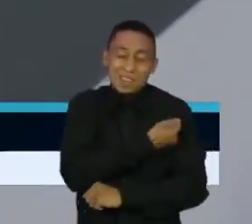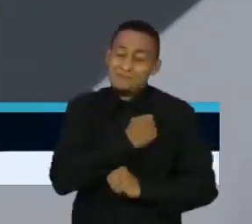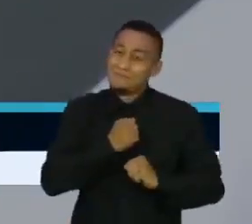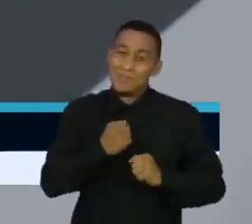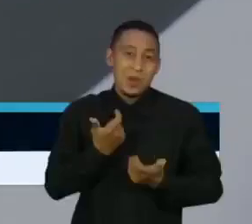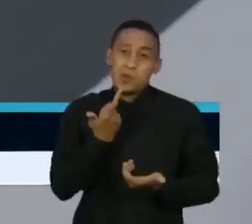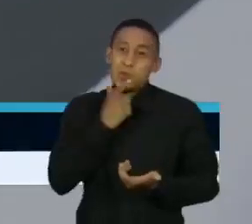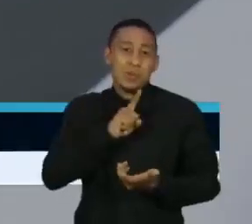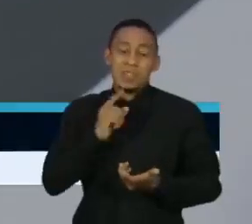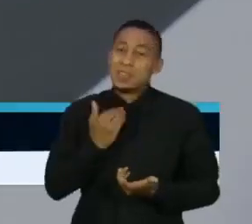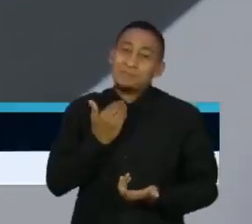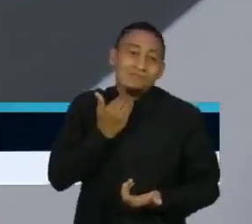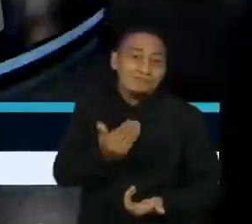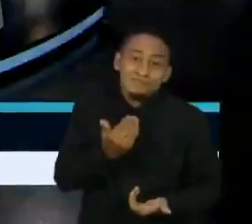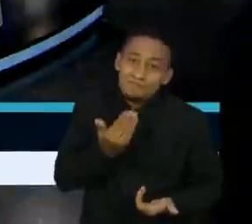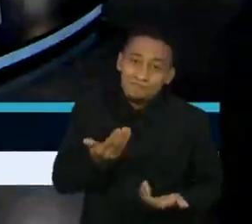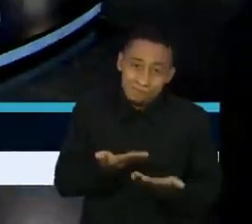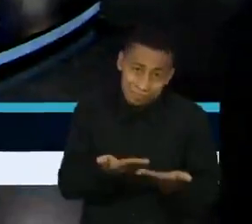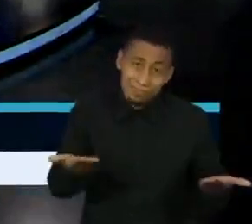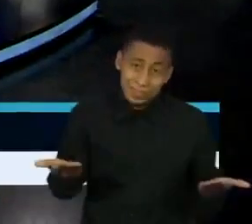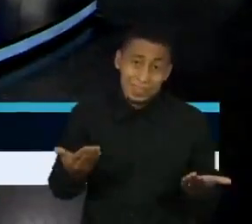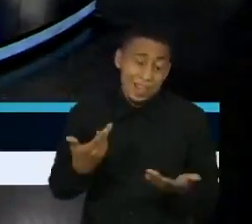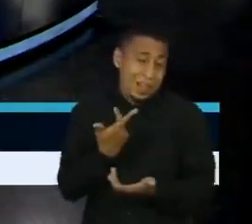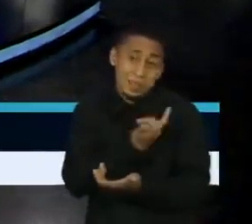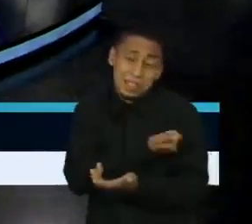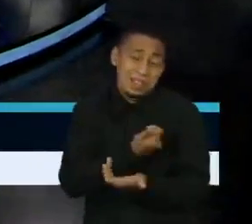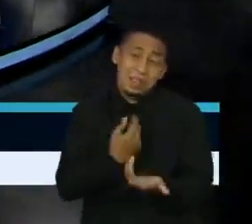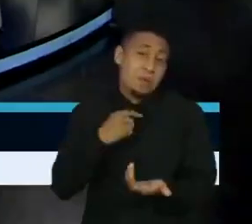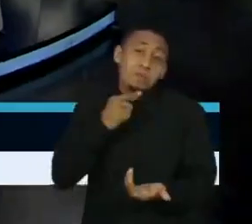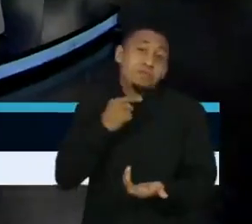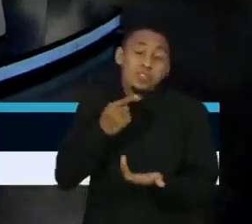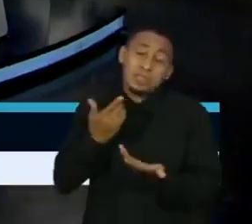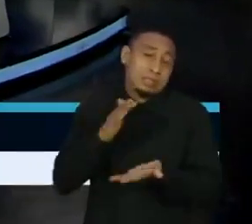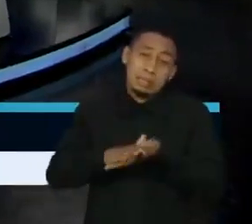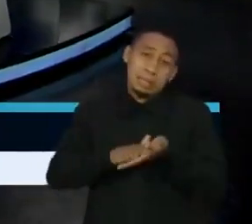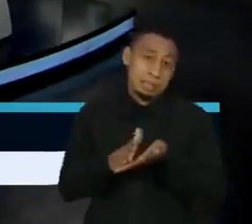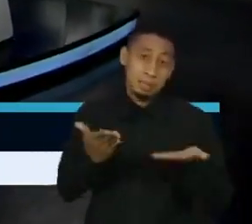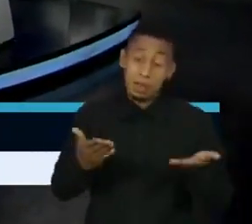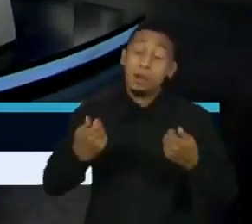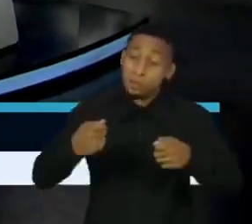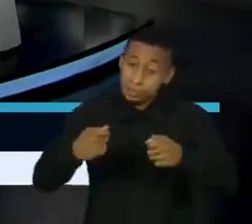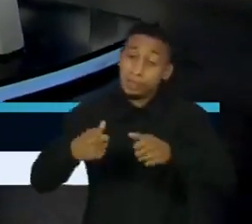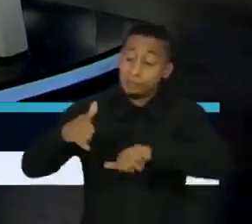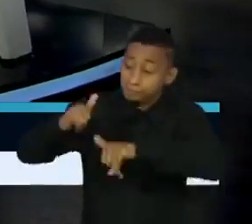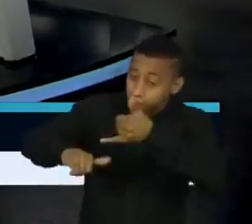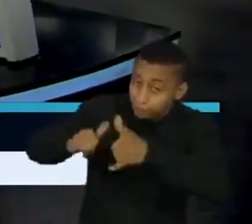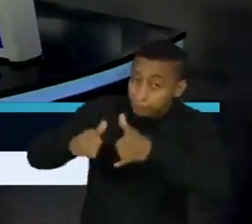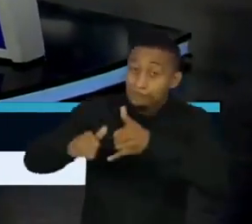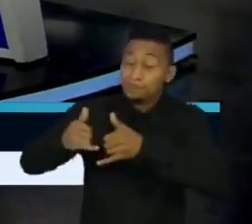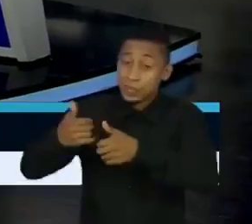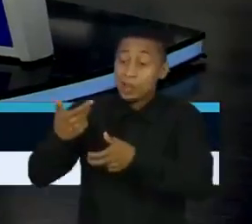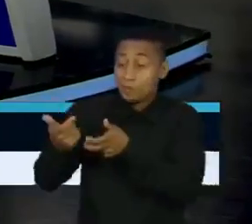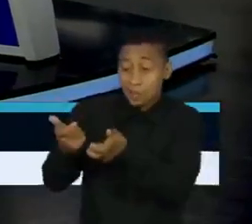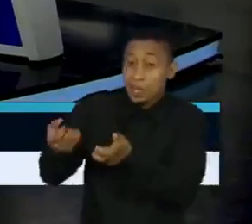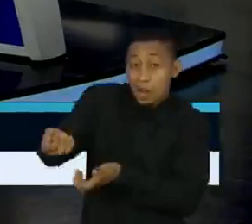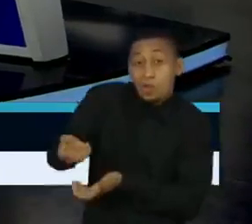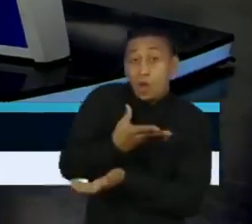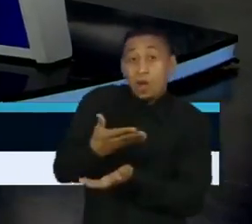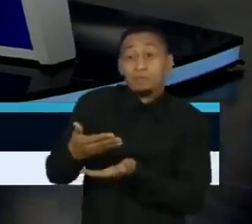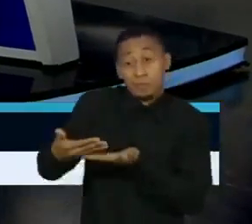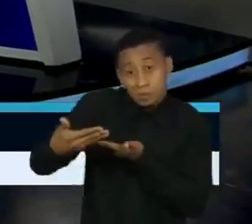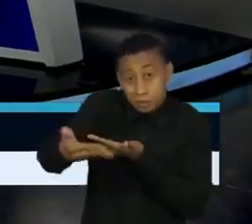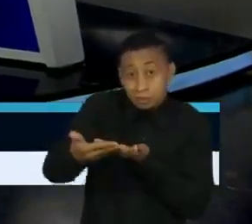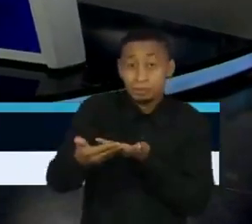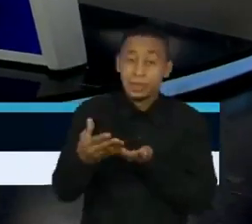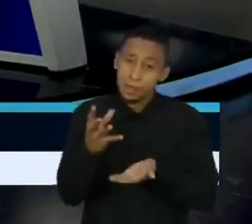escapem das vacinas que a gente já tem. E daí a gente vai ter que redesenhar vacinas. É possível, sim, mas demora.